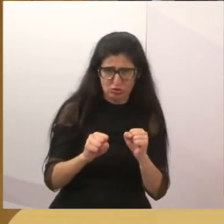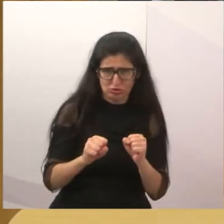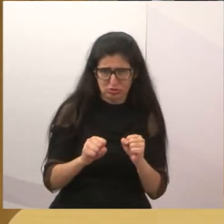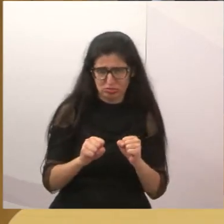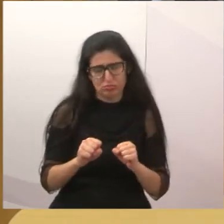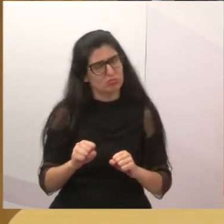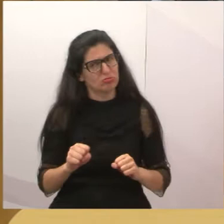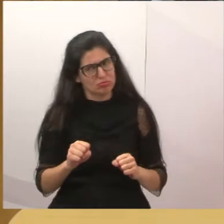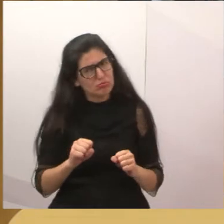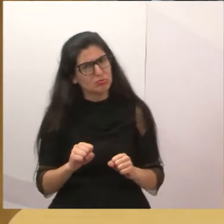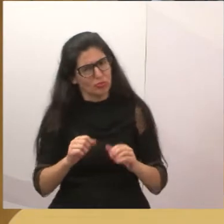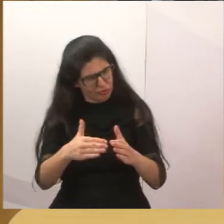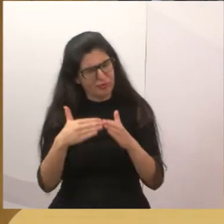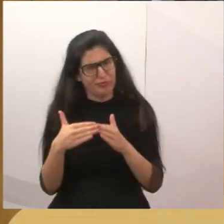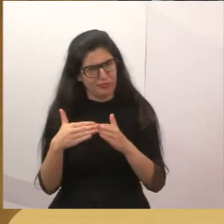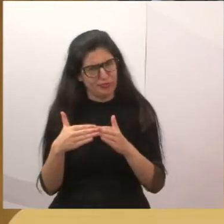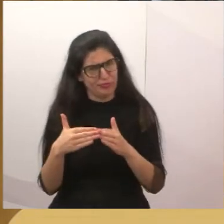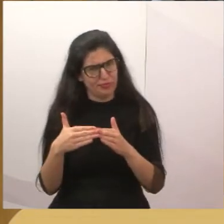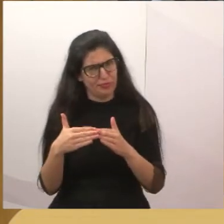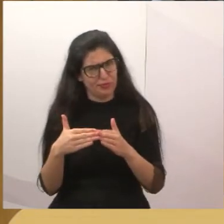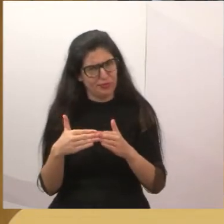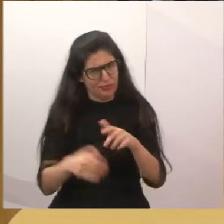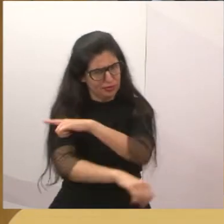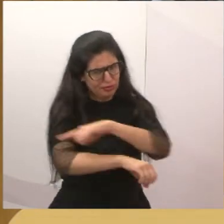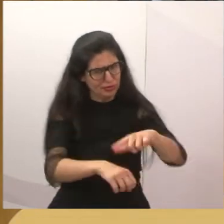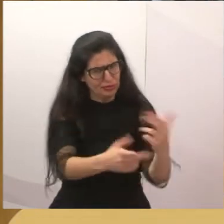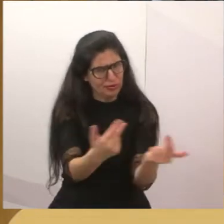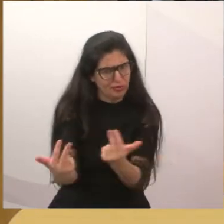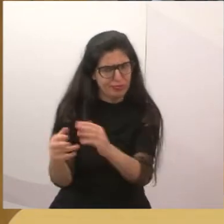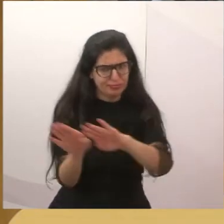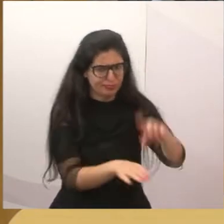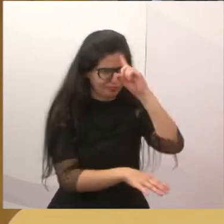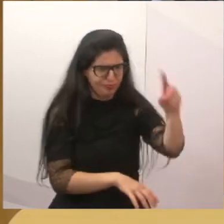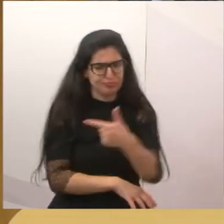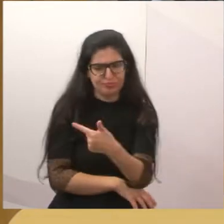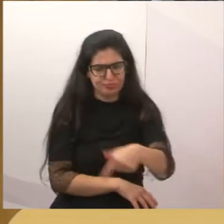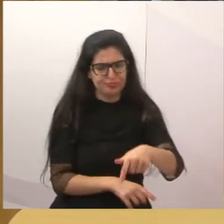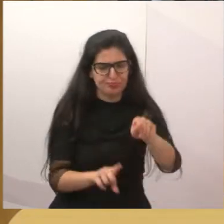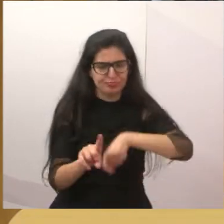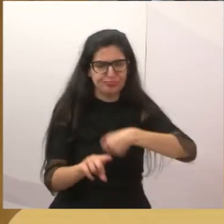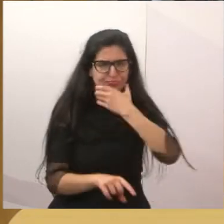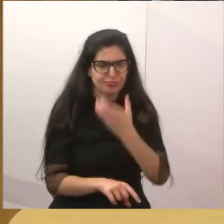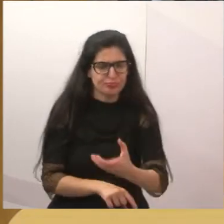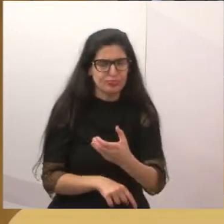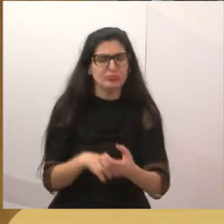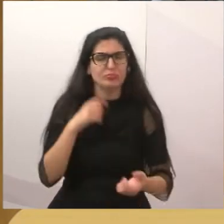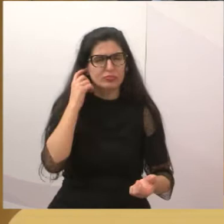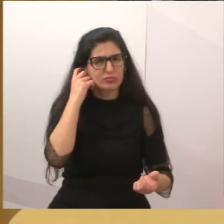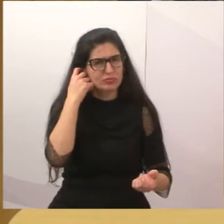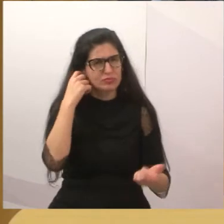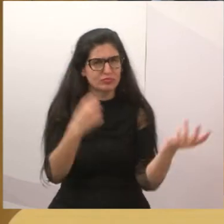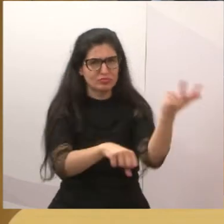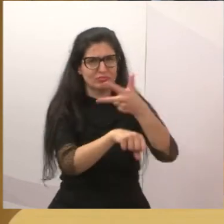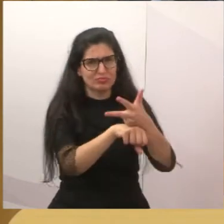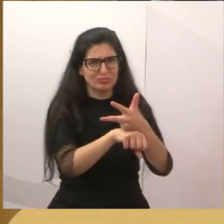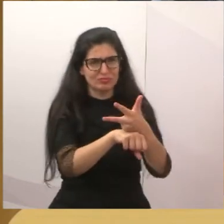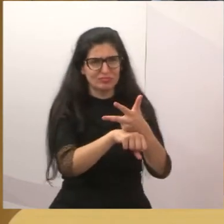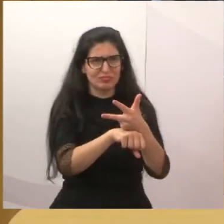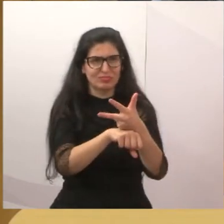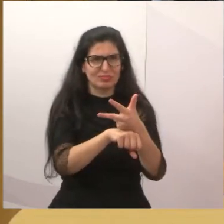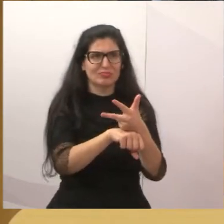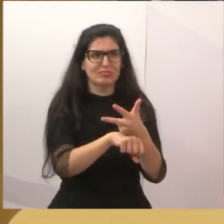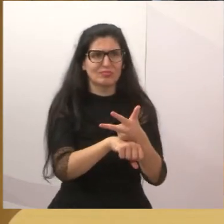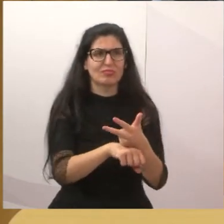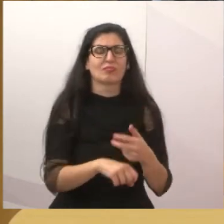acho que tem que ser igual para todo mundo. Dia 27 de dezembro é o prazo para a instalação das câmaras em